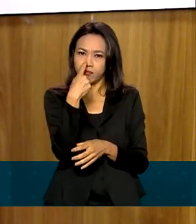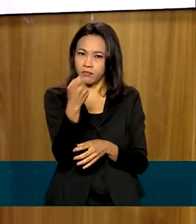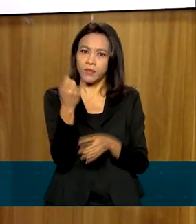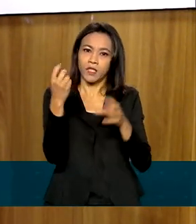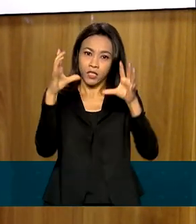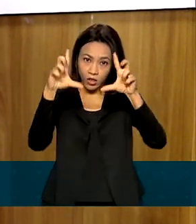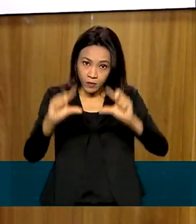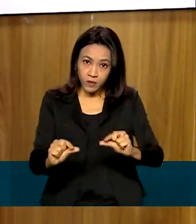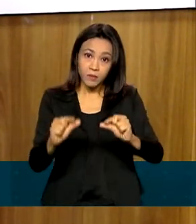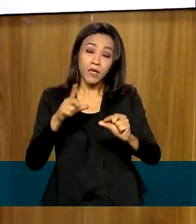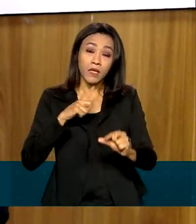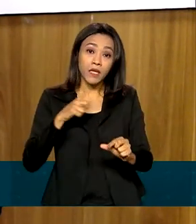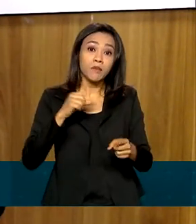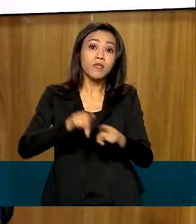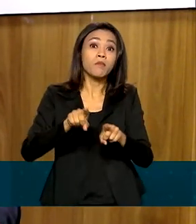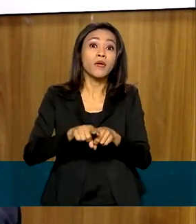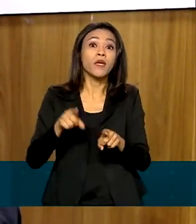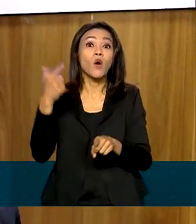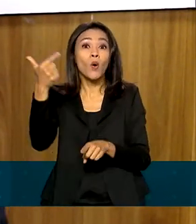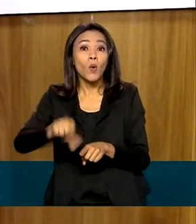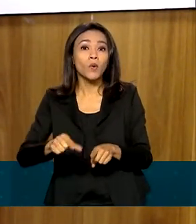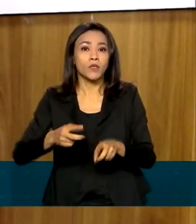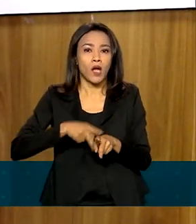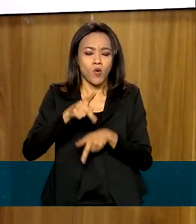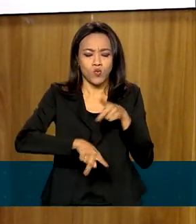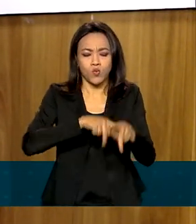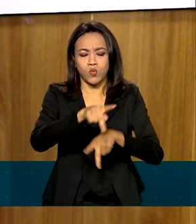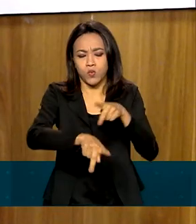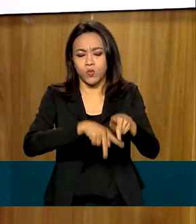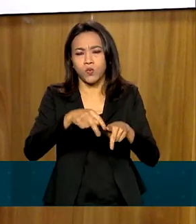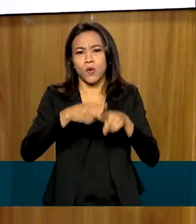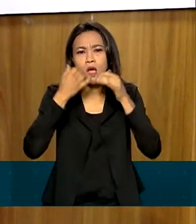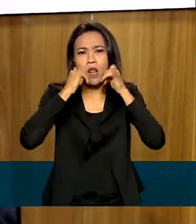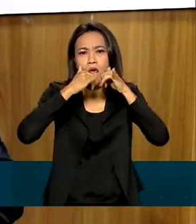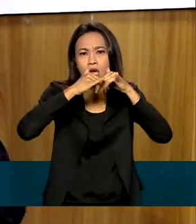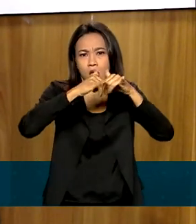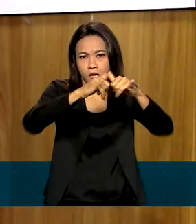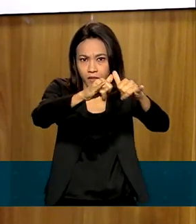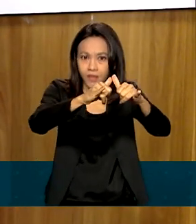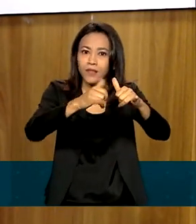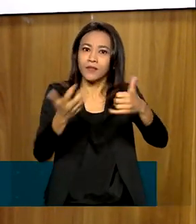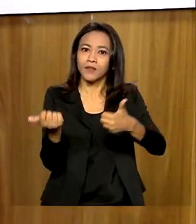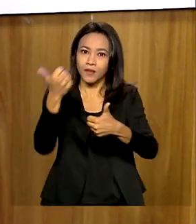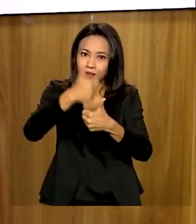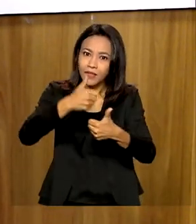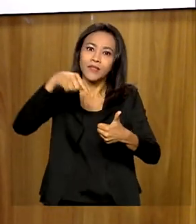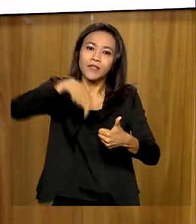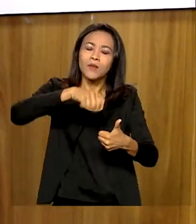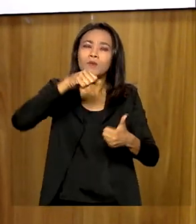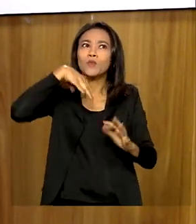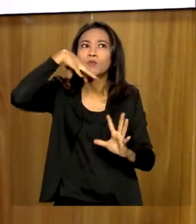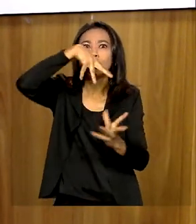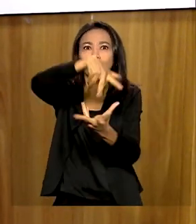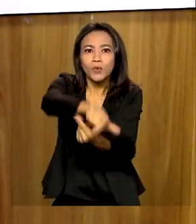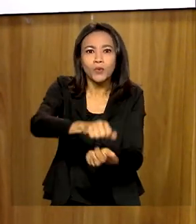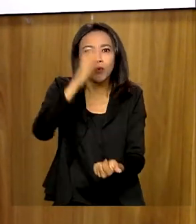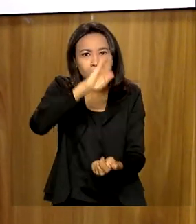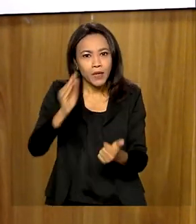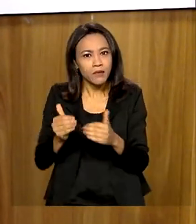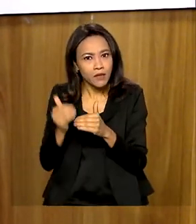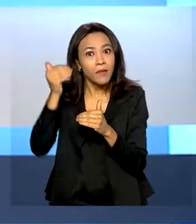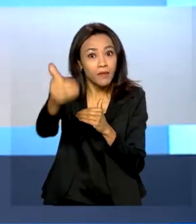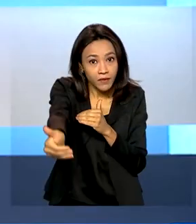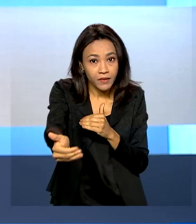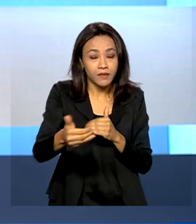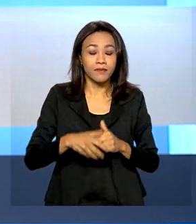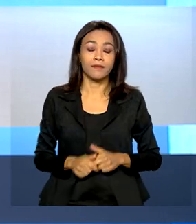verde para que nós possamos trocar nossas locomotivas, locomotivas elétricas. E aí tem sido uma tônica no mundo e o Brasil sai à frente também nessa